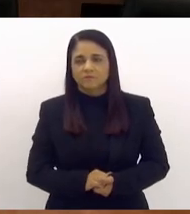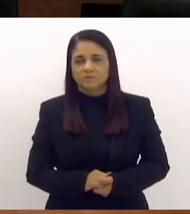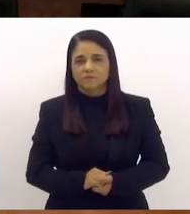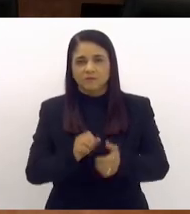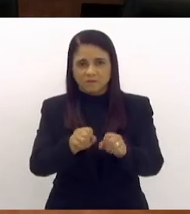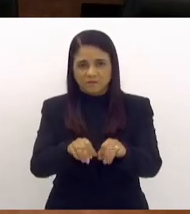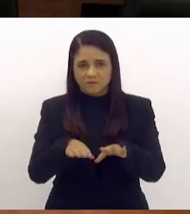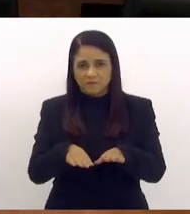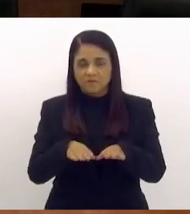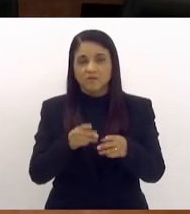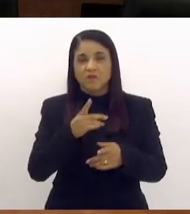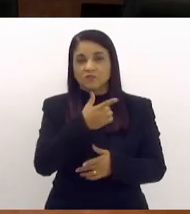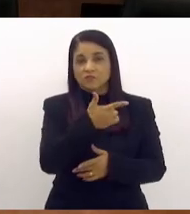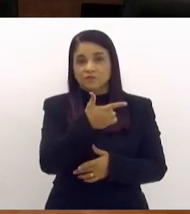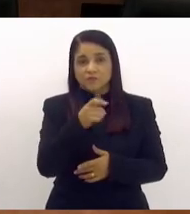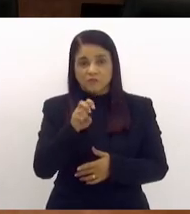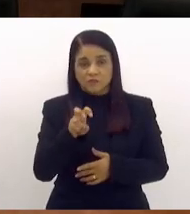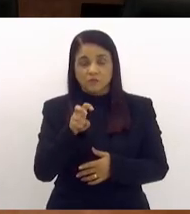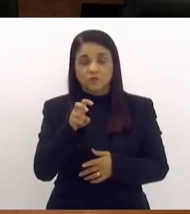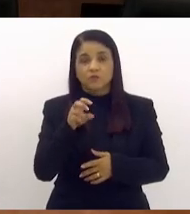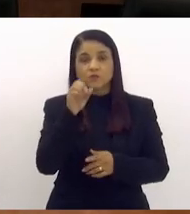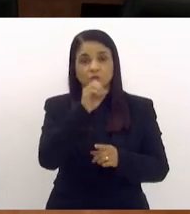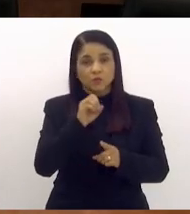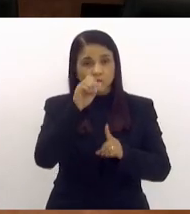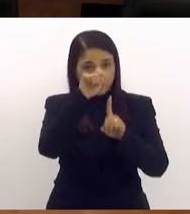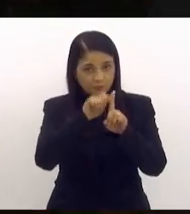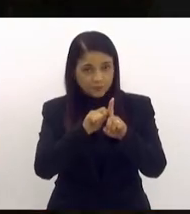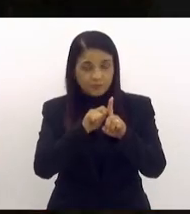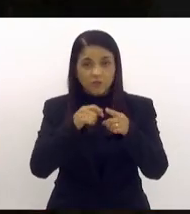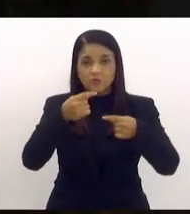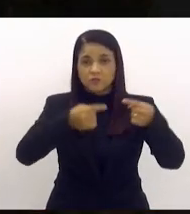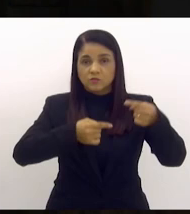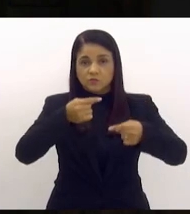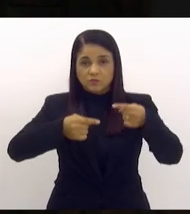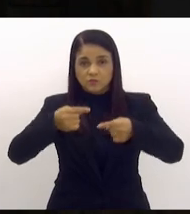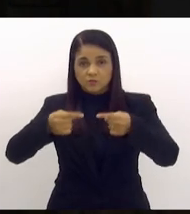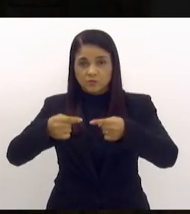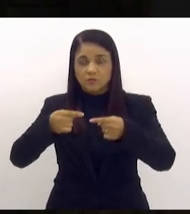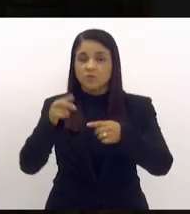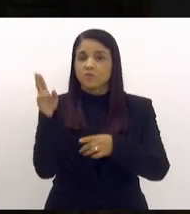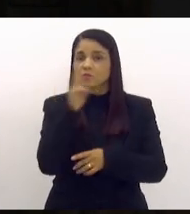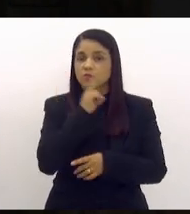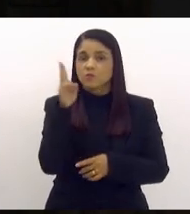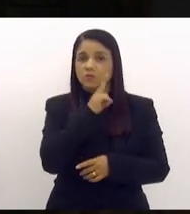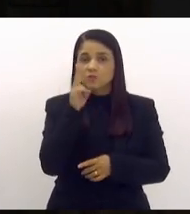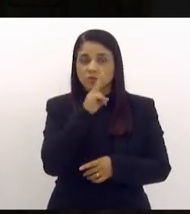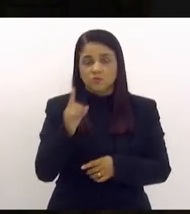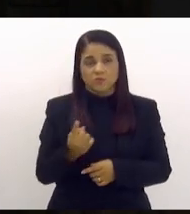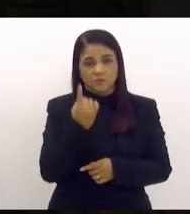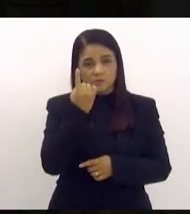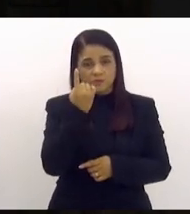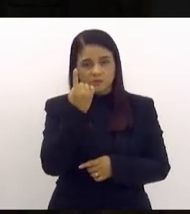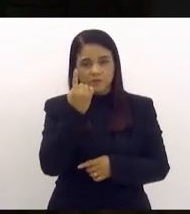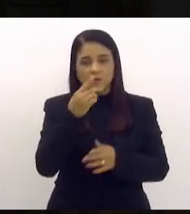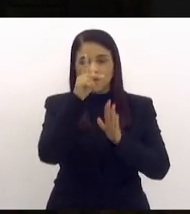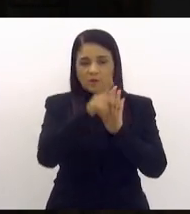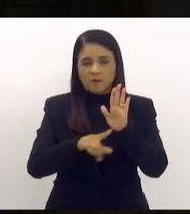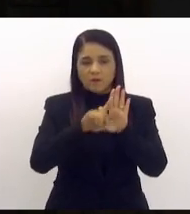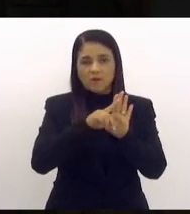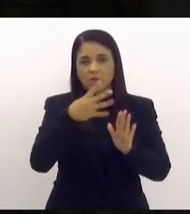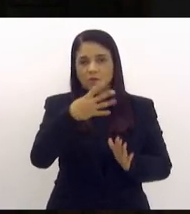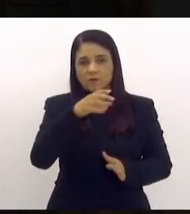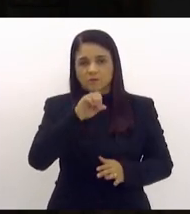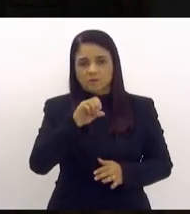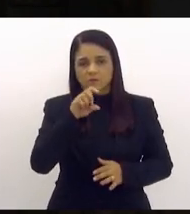Sessão ordinária, dia 25 de outubro de 23, em discussão, em regime de urgência, em discussão única. Projeto de lei número